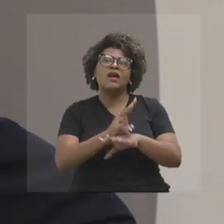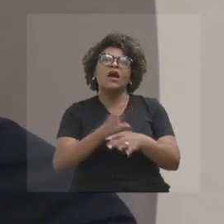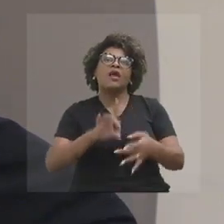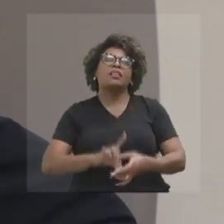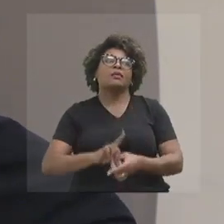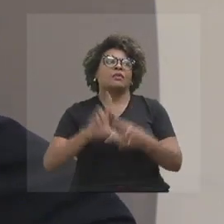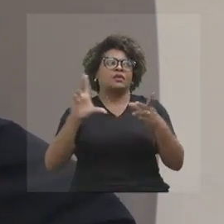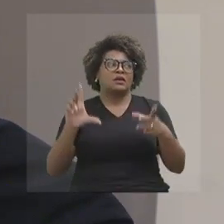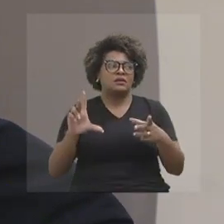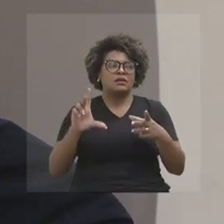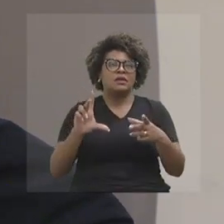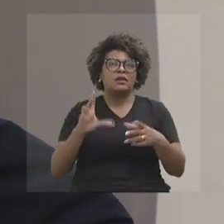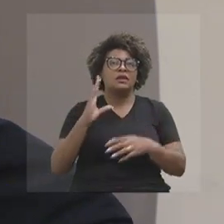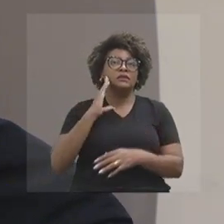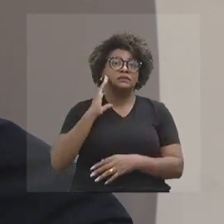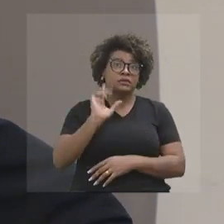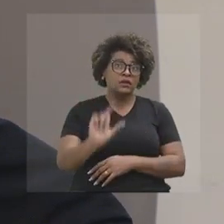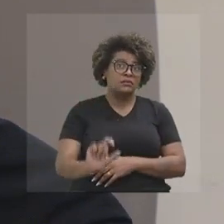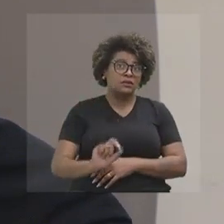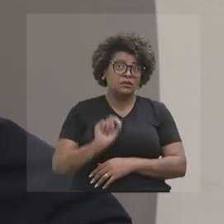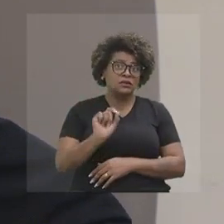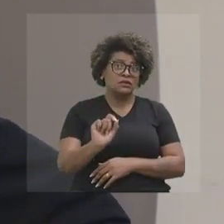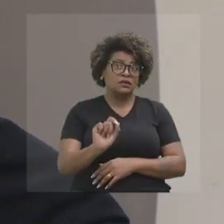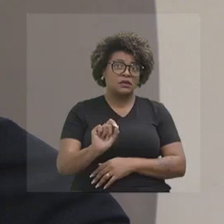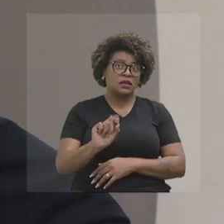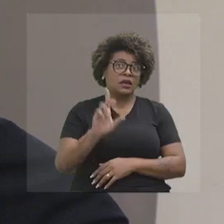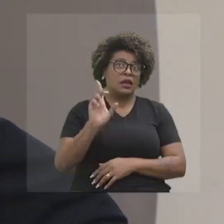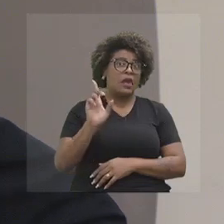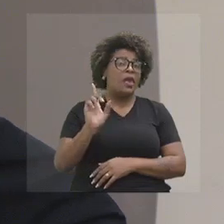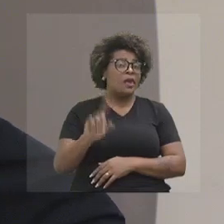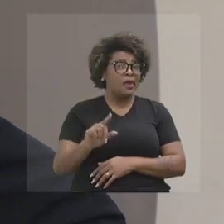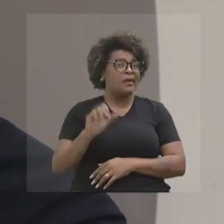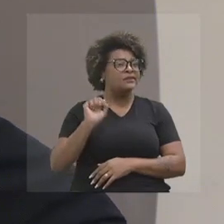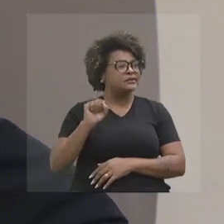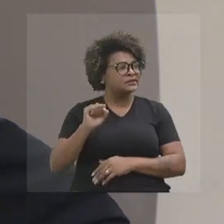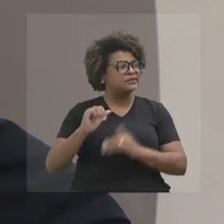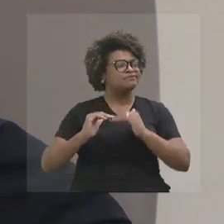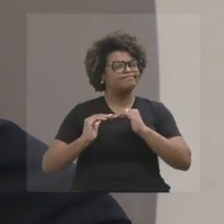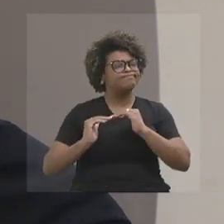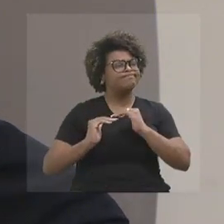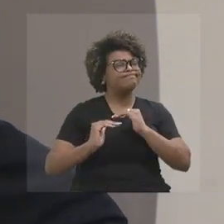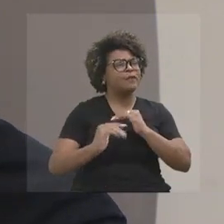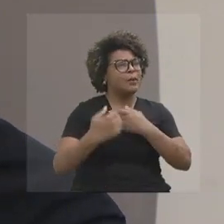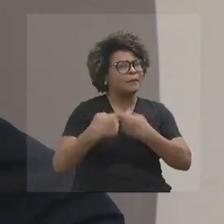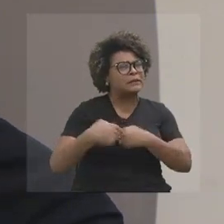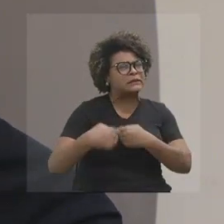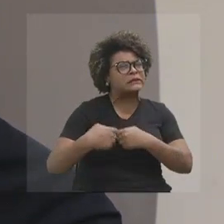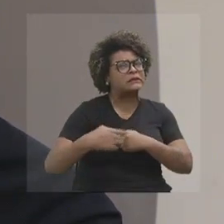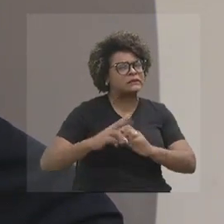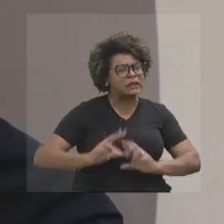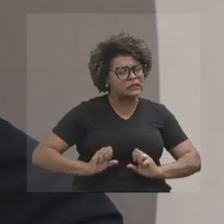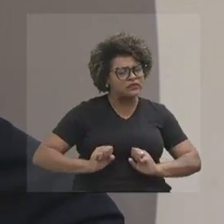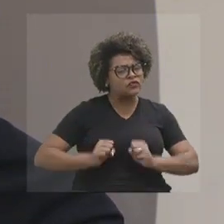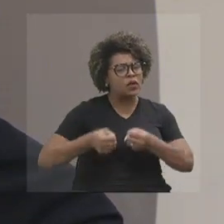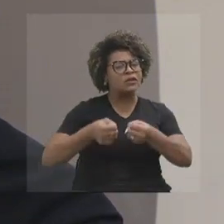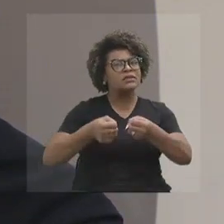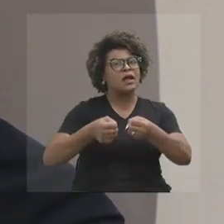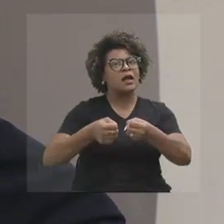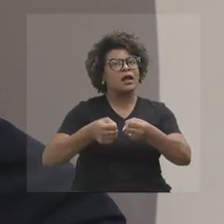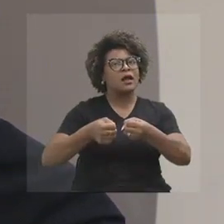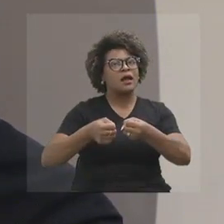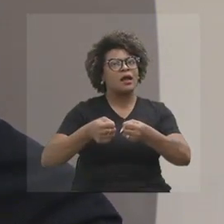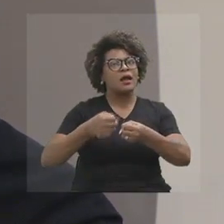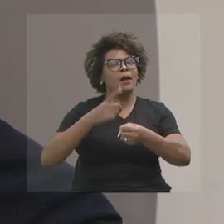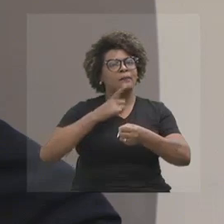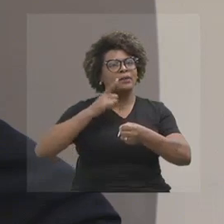que sabe que ela é muito assimétrica, então, gente tem que fazer um esforço muito grande de atingir todas